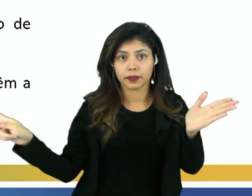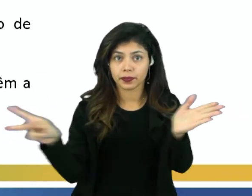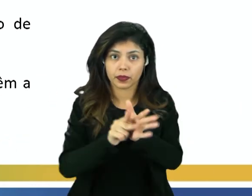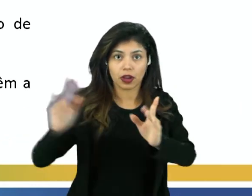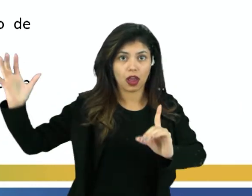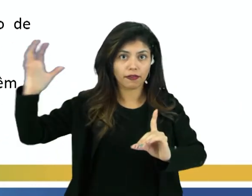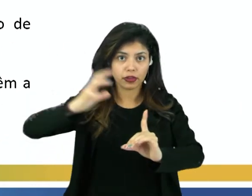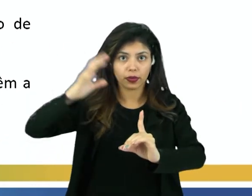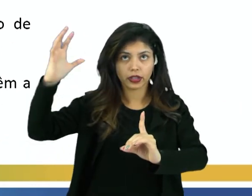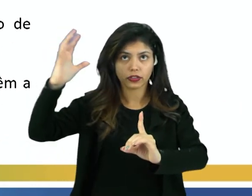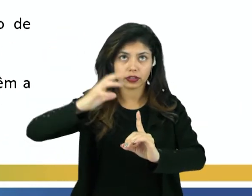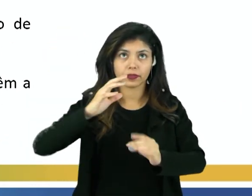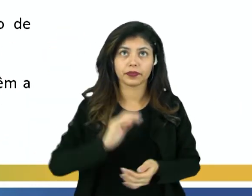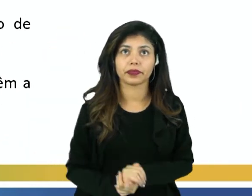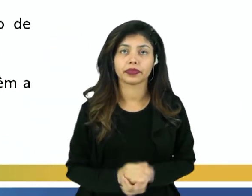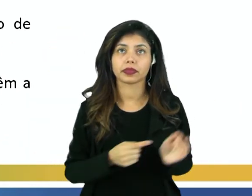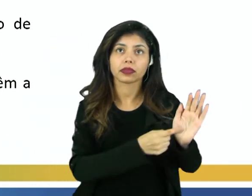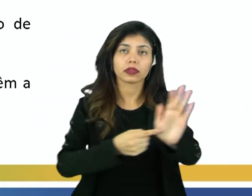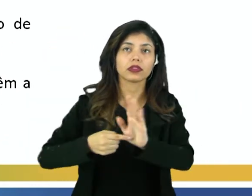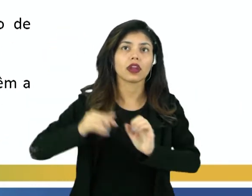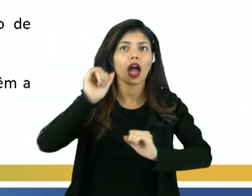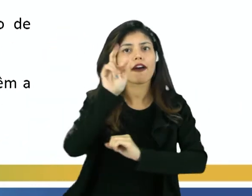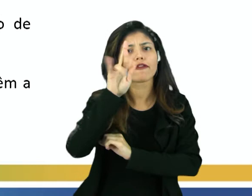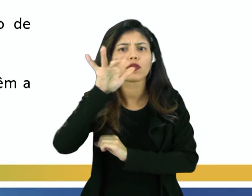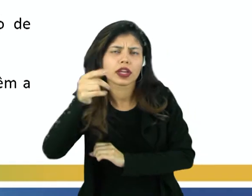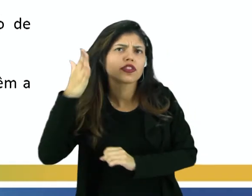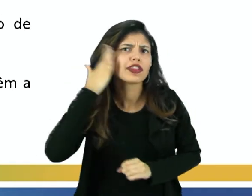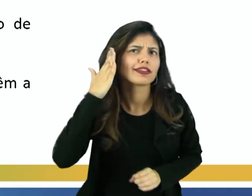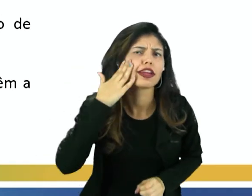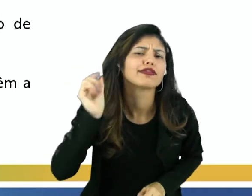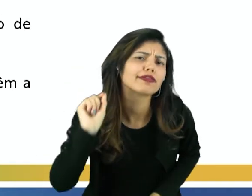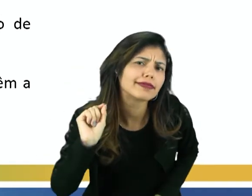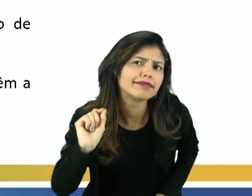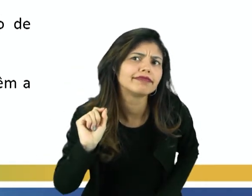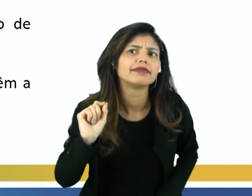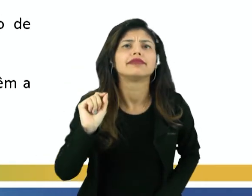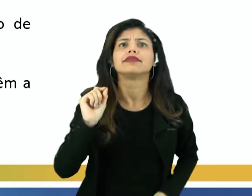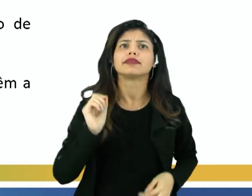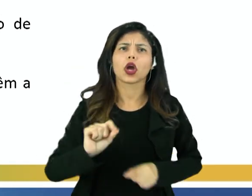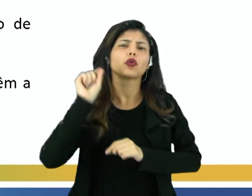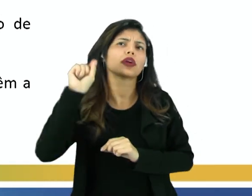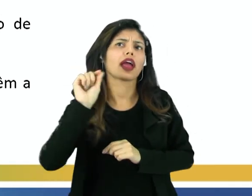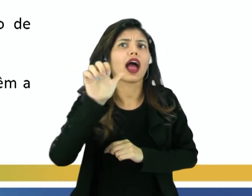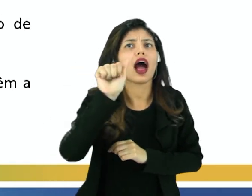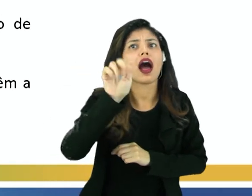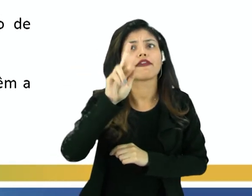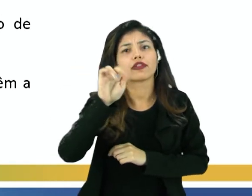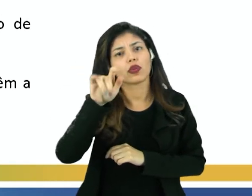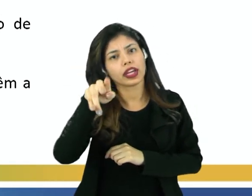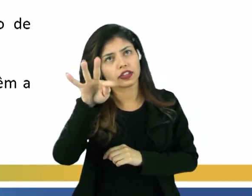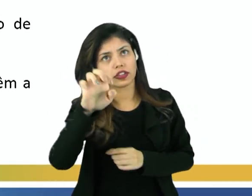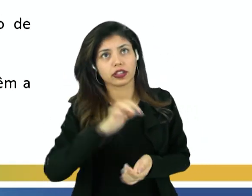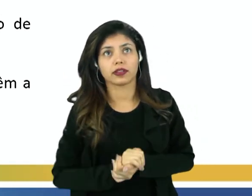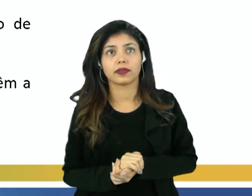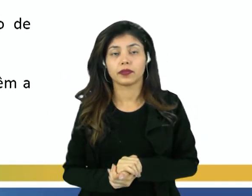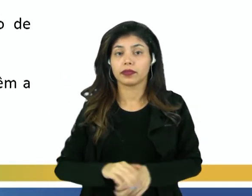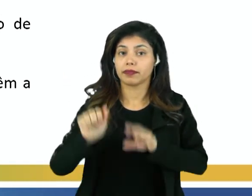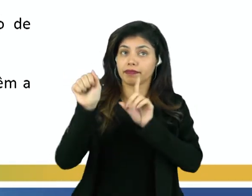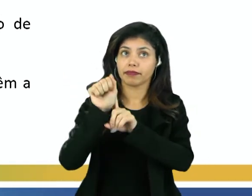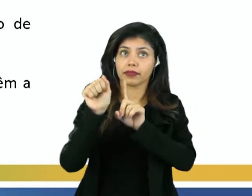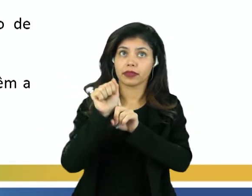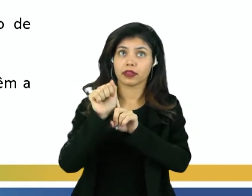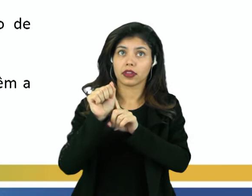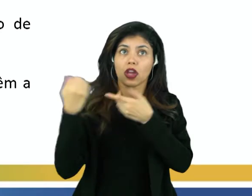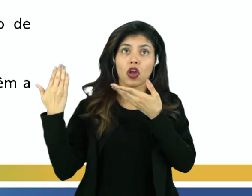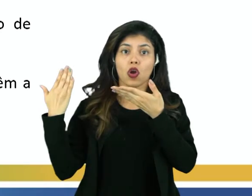afluentes. Intense por afluentes. Olha só, letra A, o será esse afluente? O trecho onde há